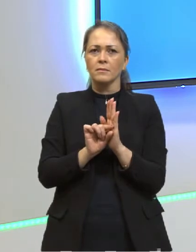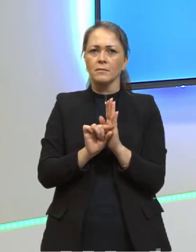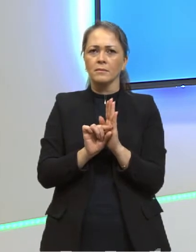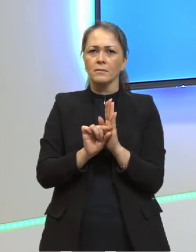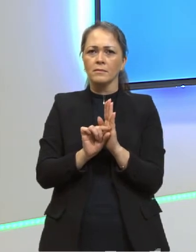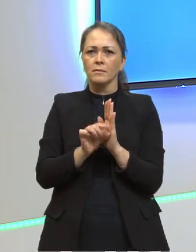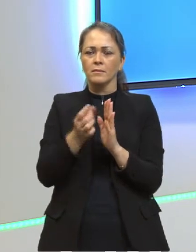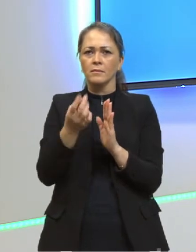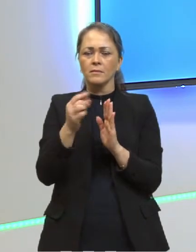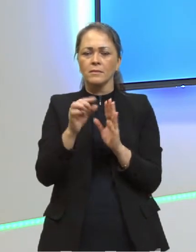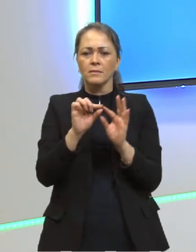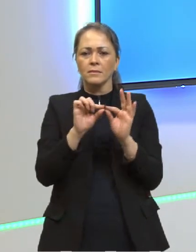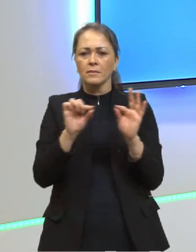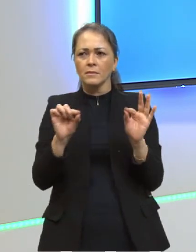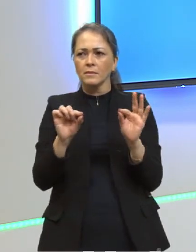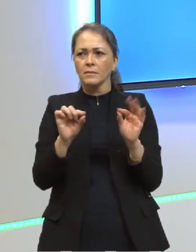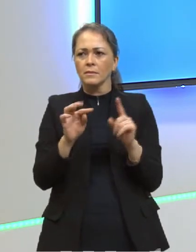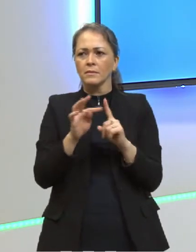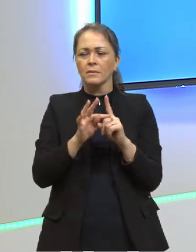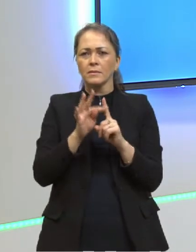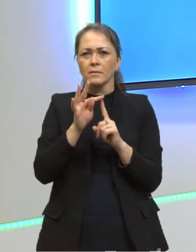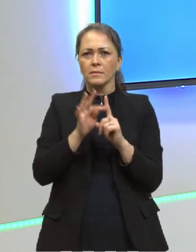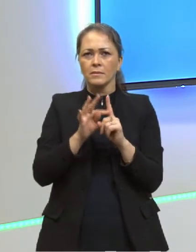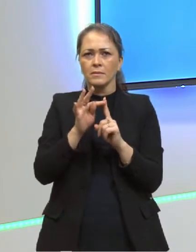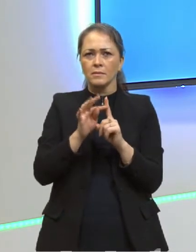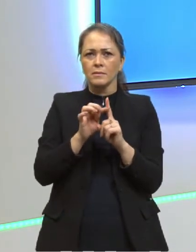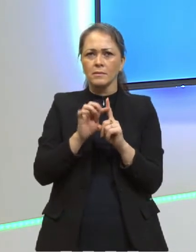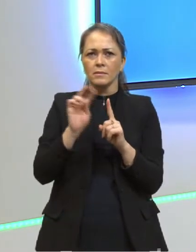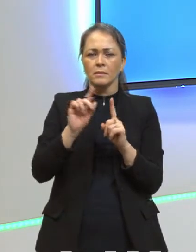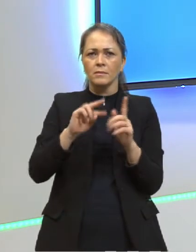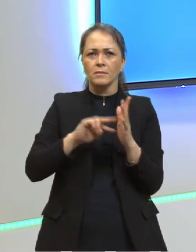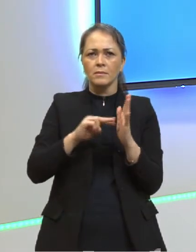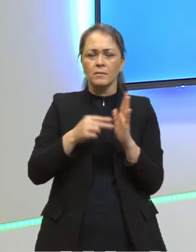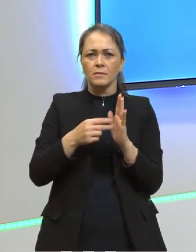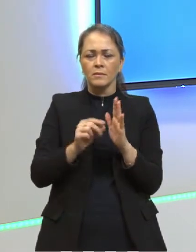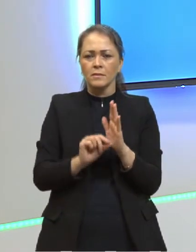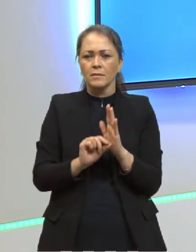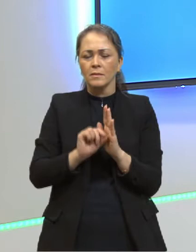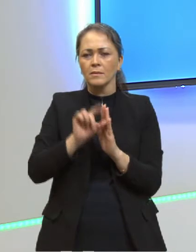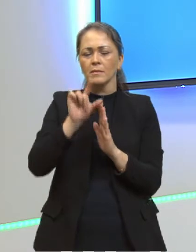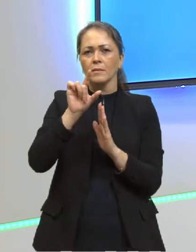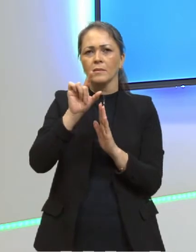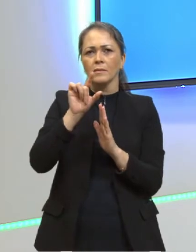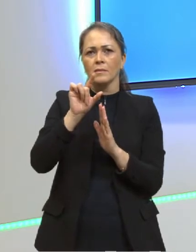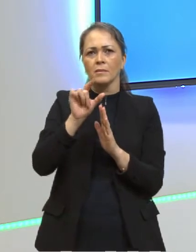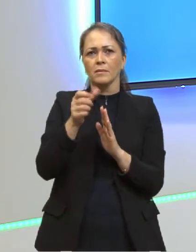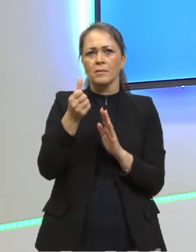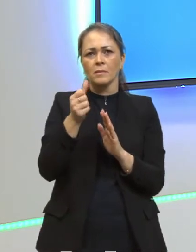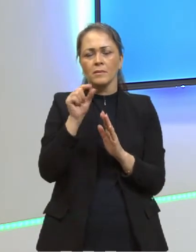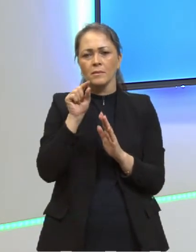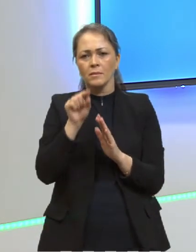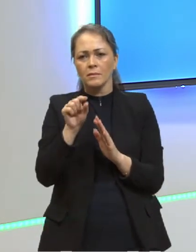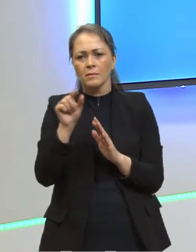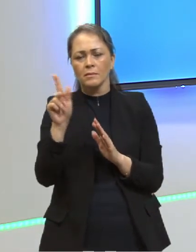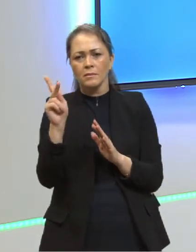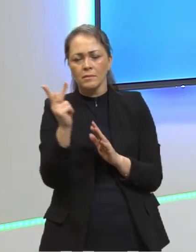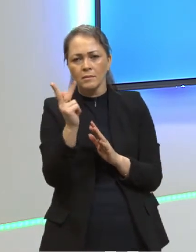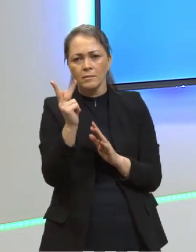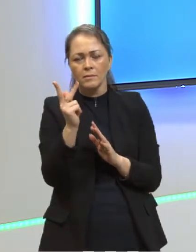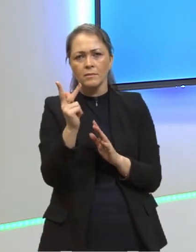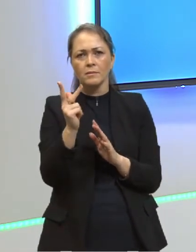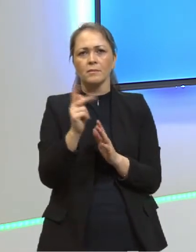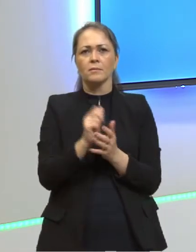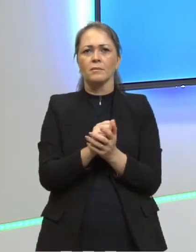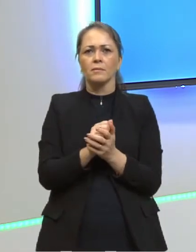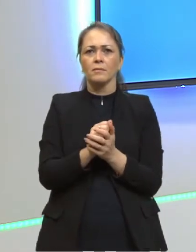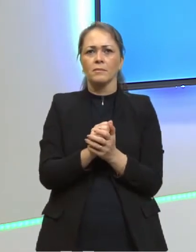temperatura, certo? Aqui não quer dizer que é a maior temperatura, não. Isso aqui são 6 mil Kelvin, aqui